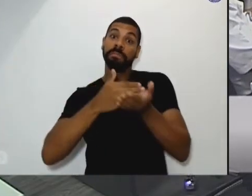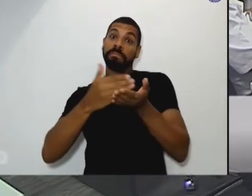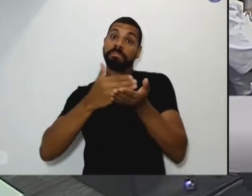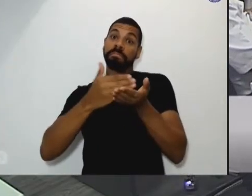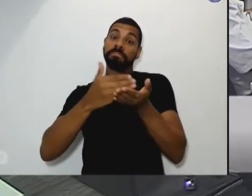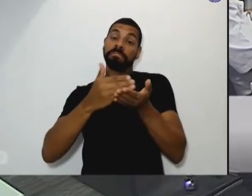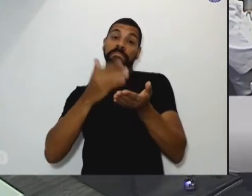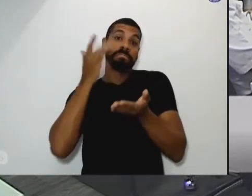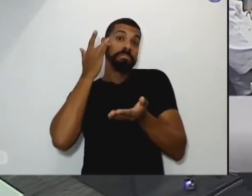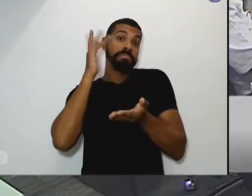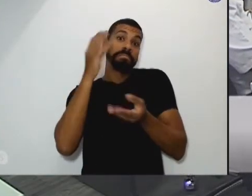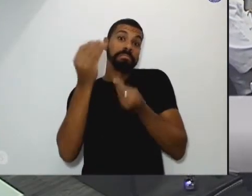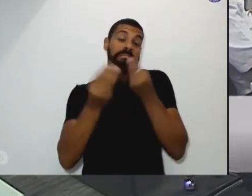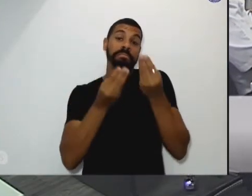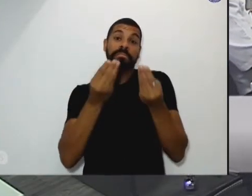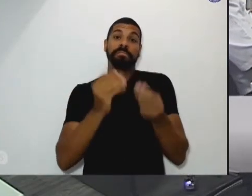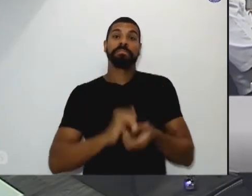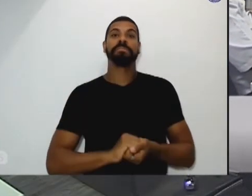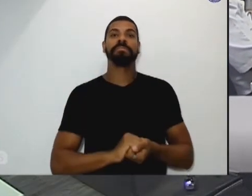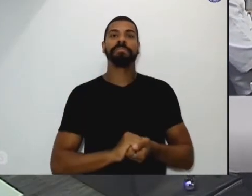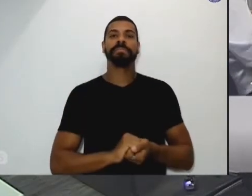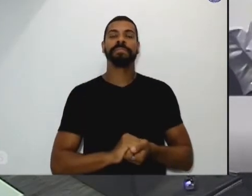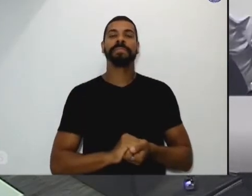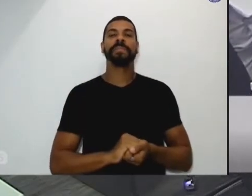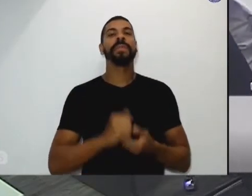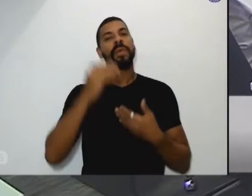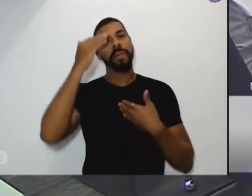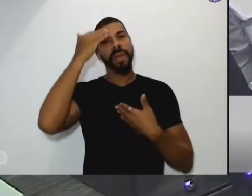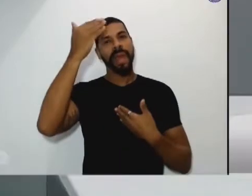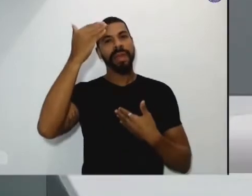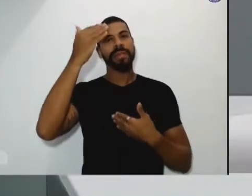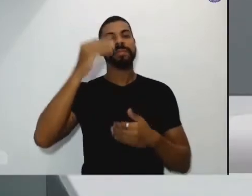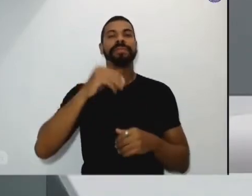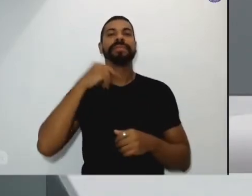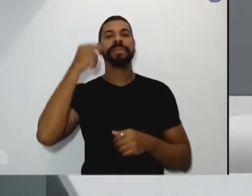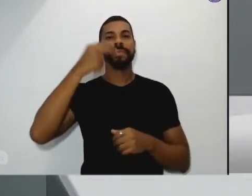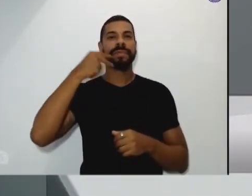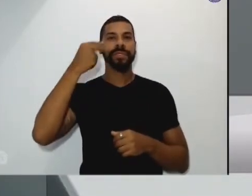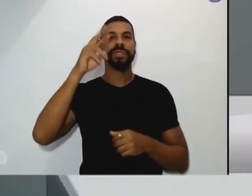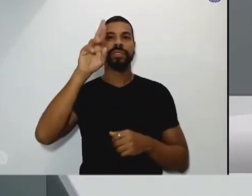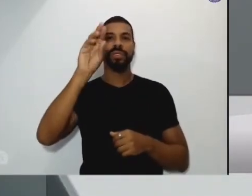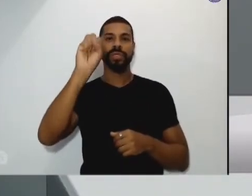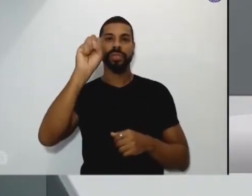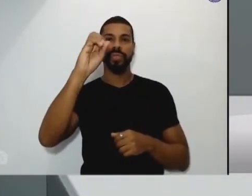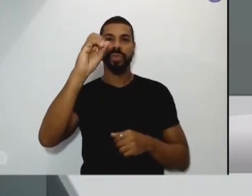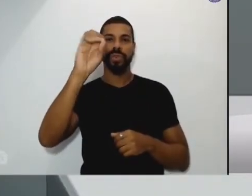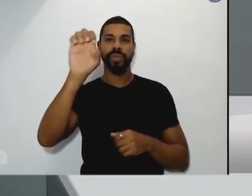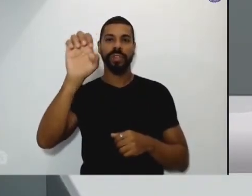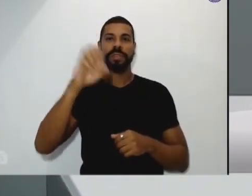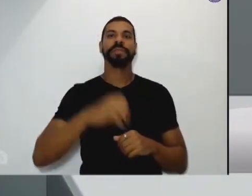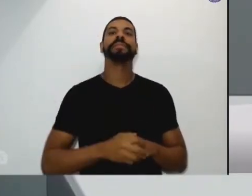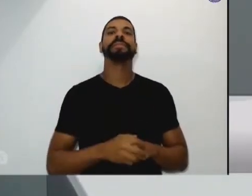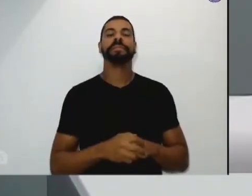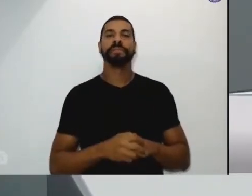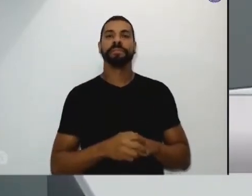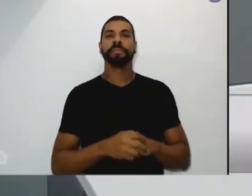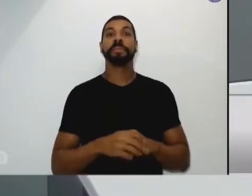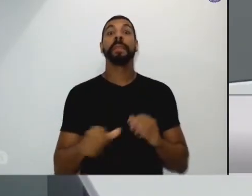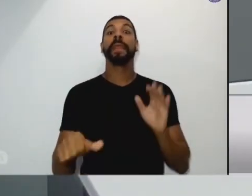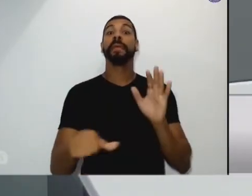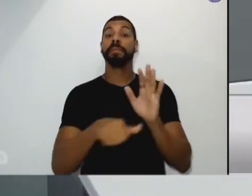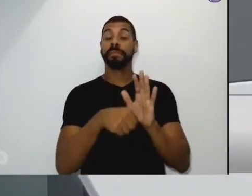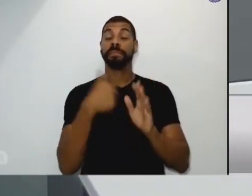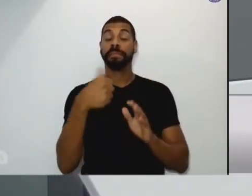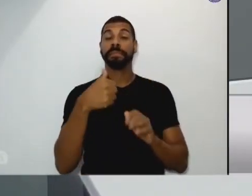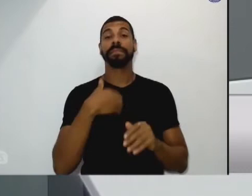conclui obrigada vereadora Rose boa noite abri então as perguntas primeiramente me desculpar